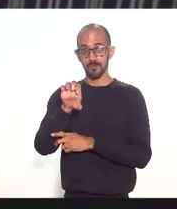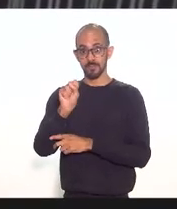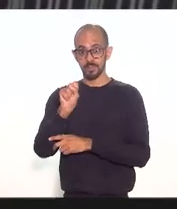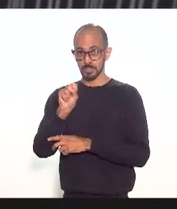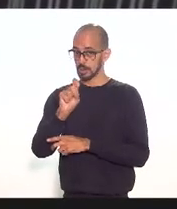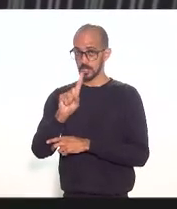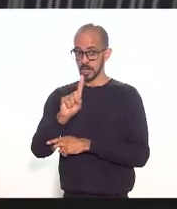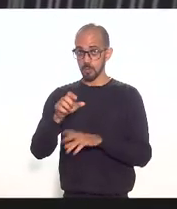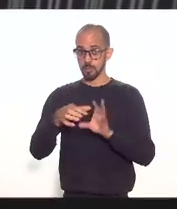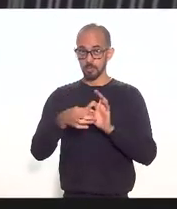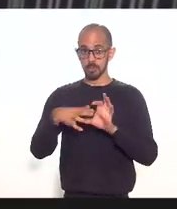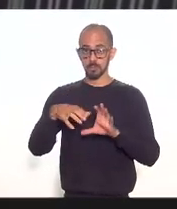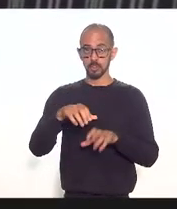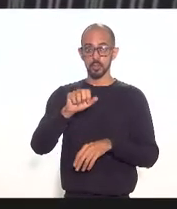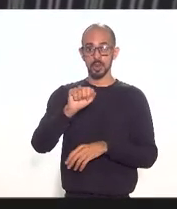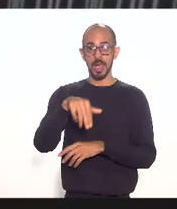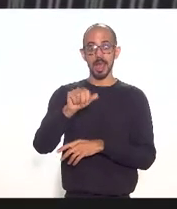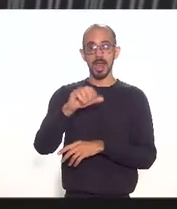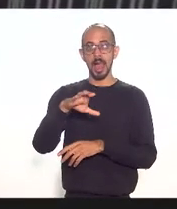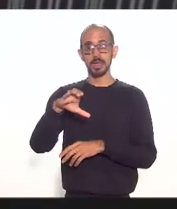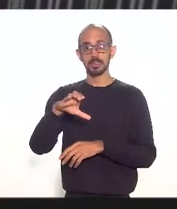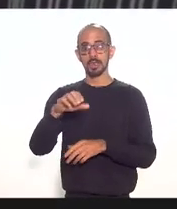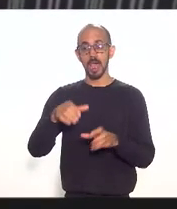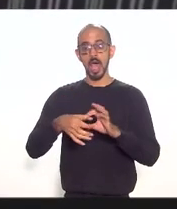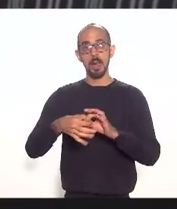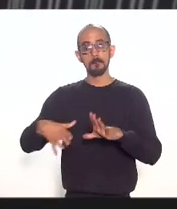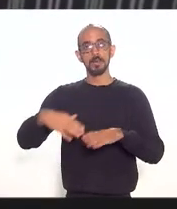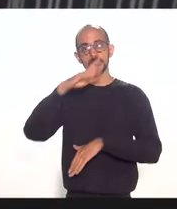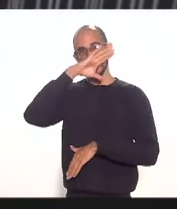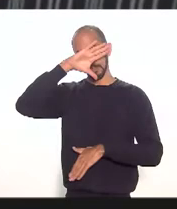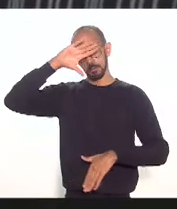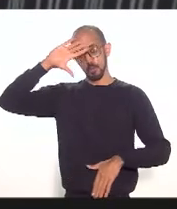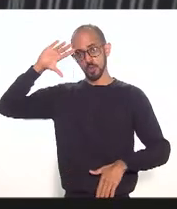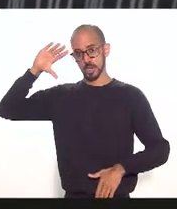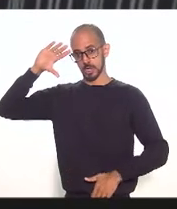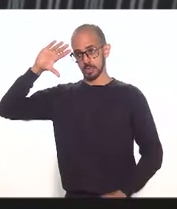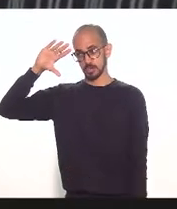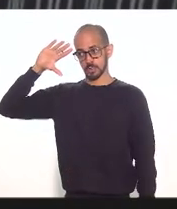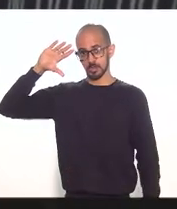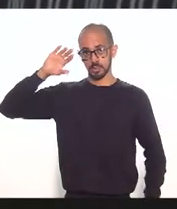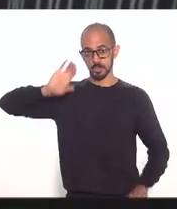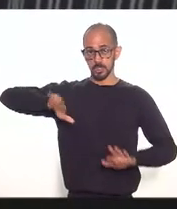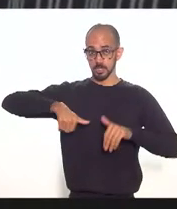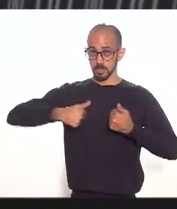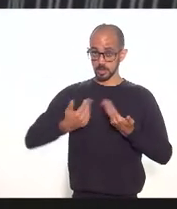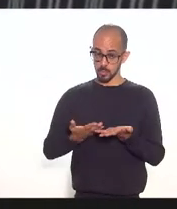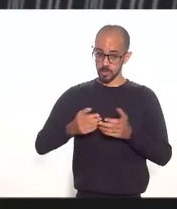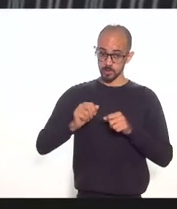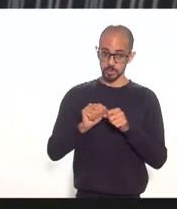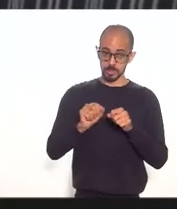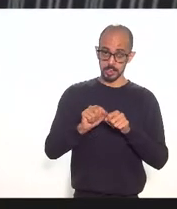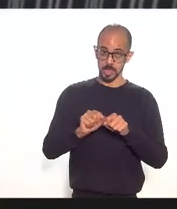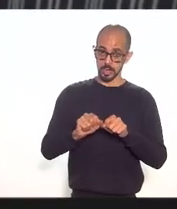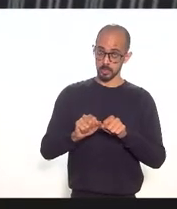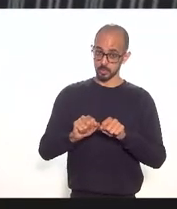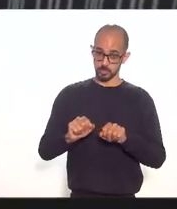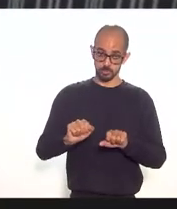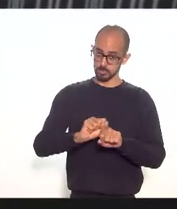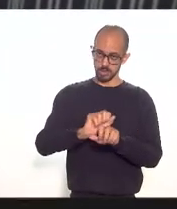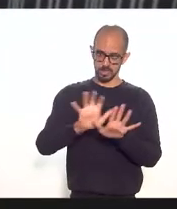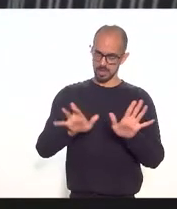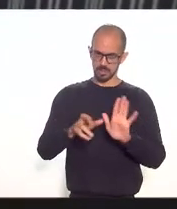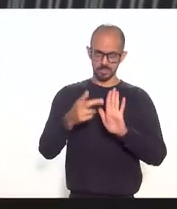pampulha então em 2017 foi feita essa nota técnica esclarecendo o risco e de lá para cá em